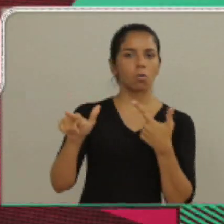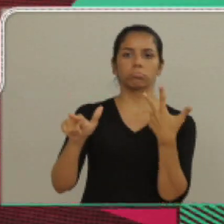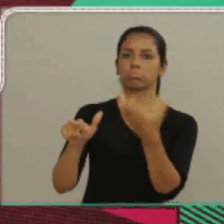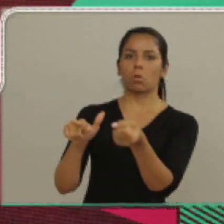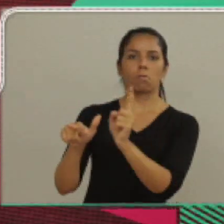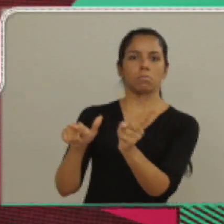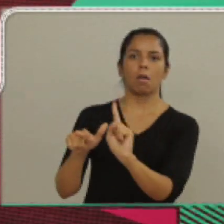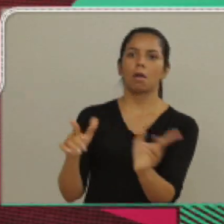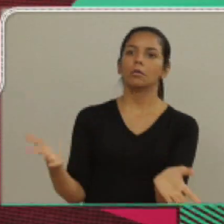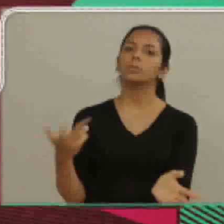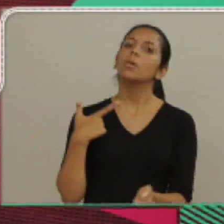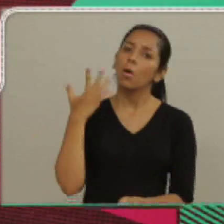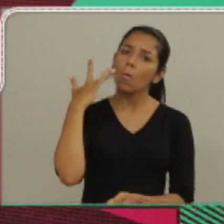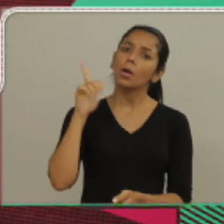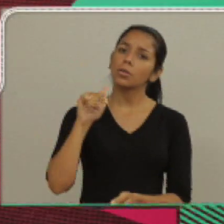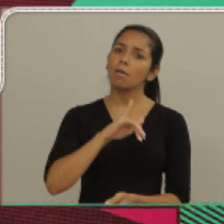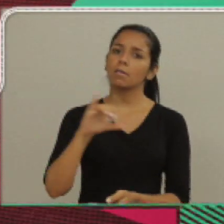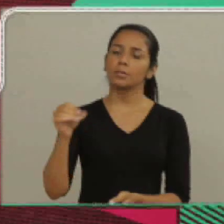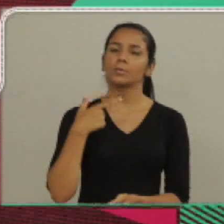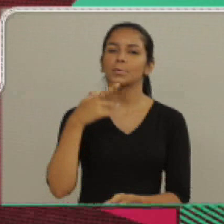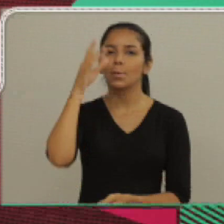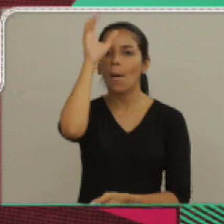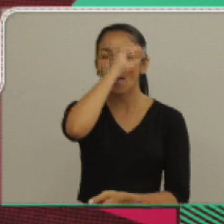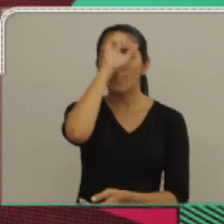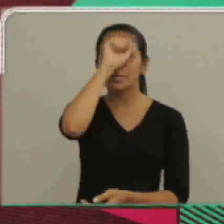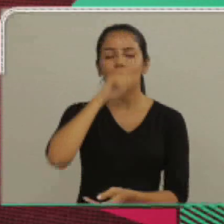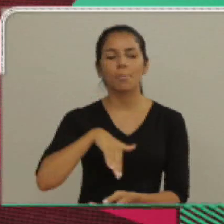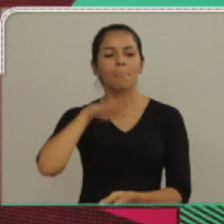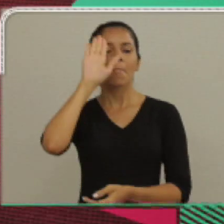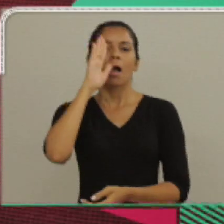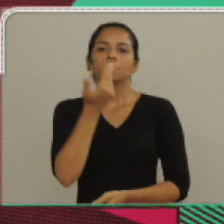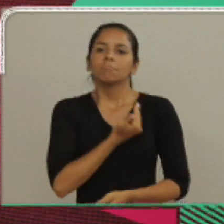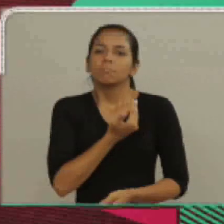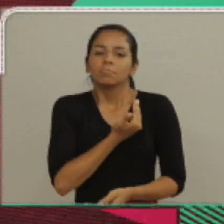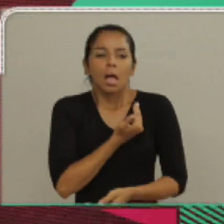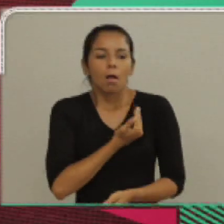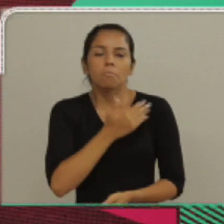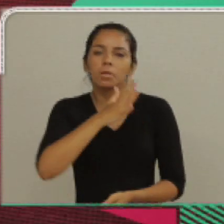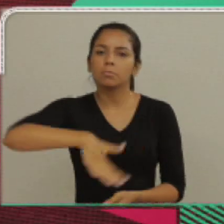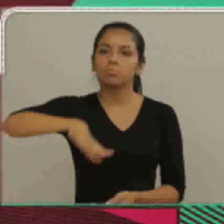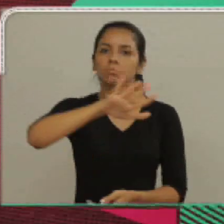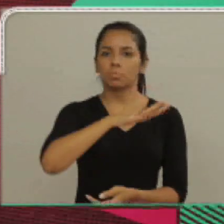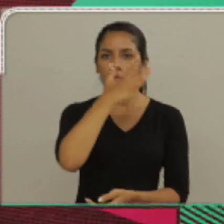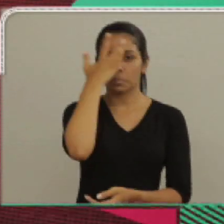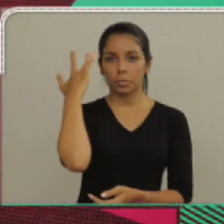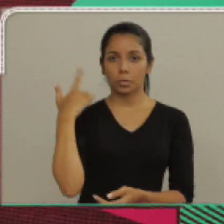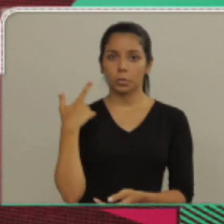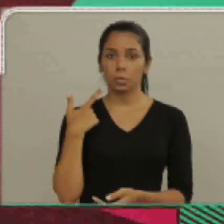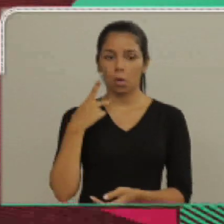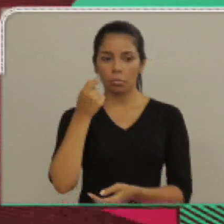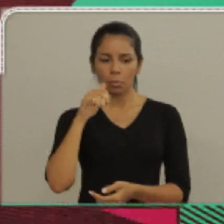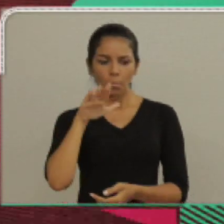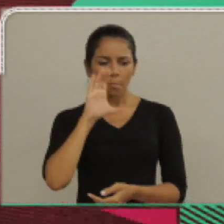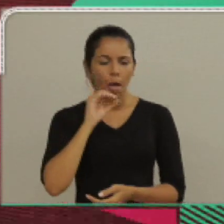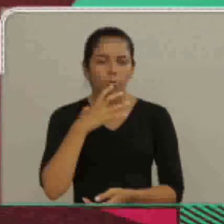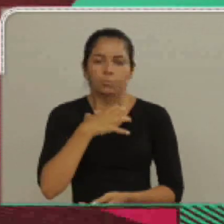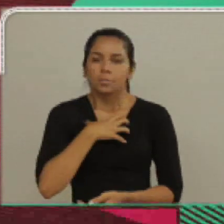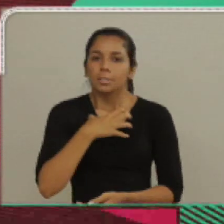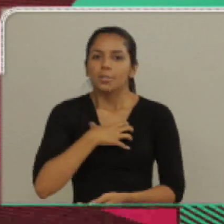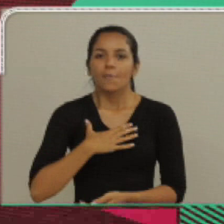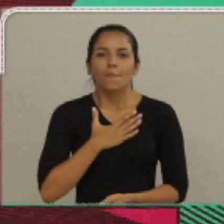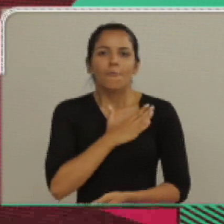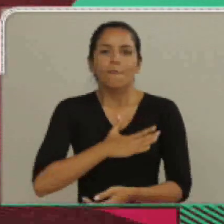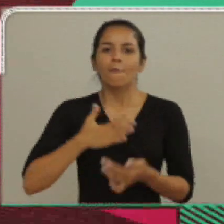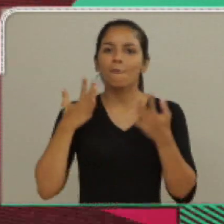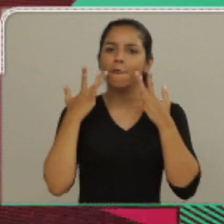Quando alguém quer zoar, assim, fazer algum comentário de mau gosto, eu não deixo. Eu acho que é isso. Eu aprendi a